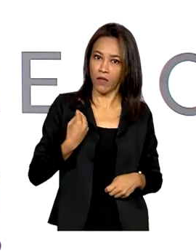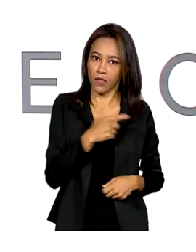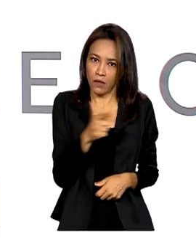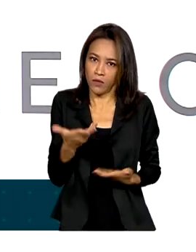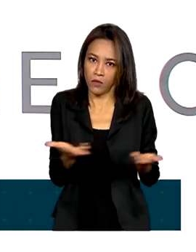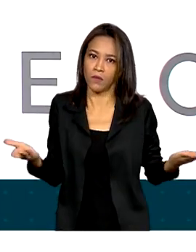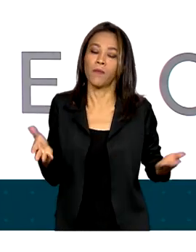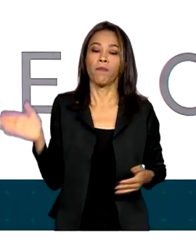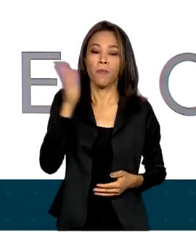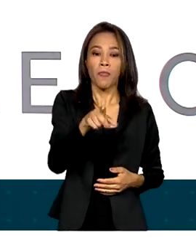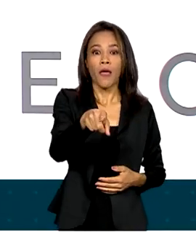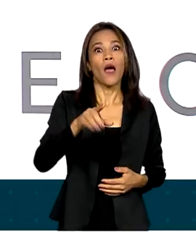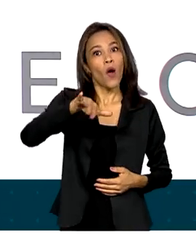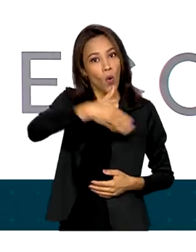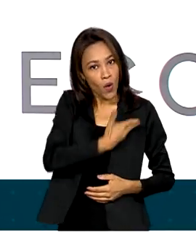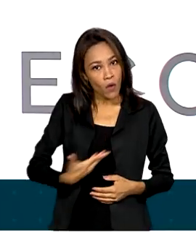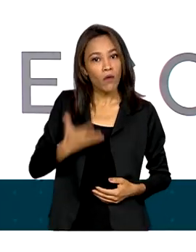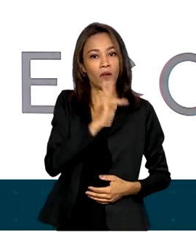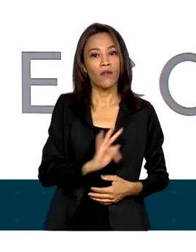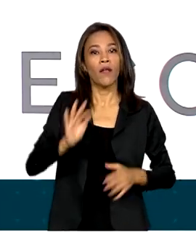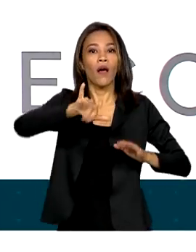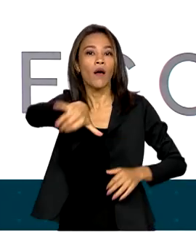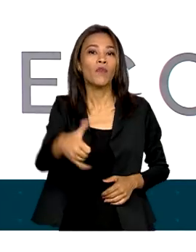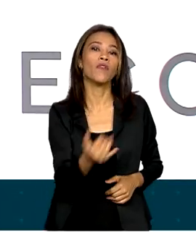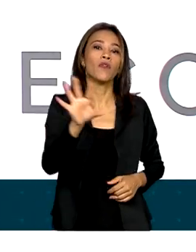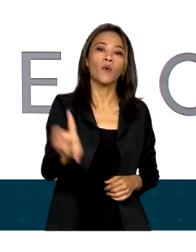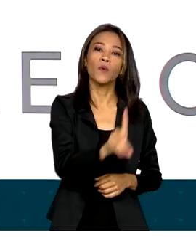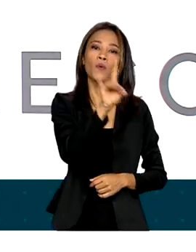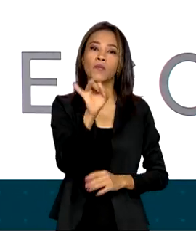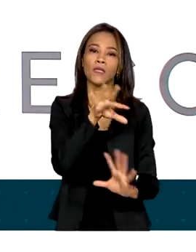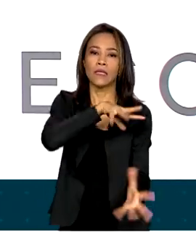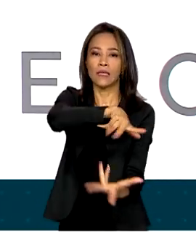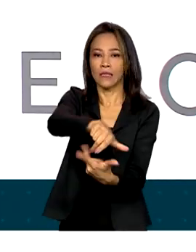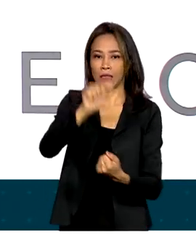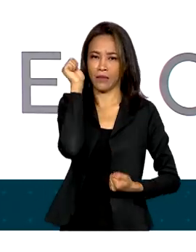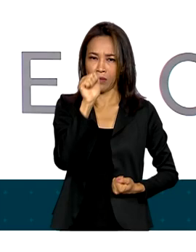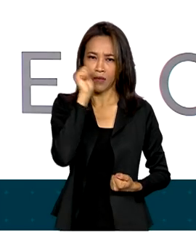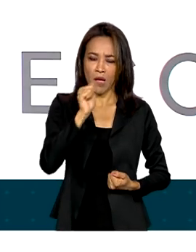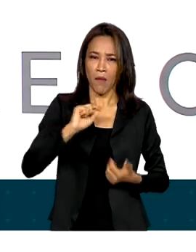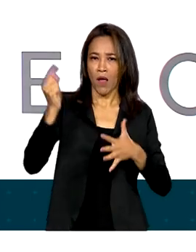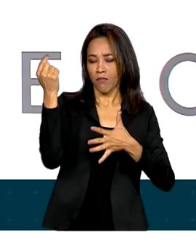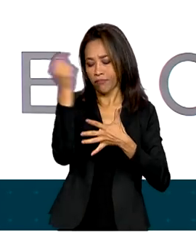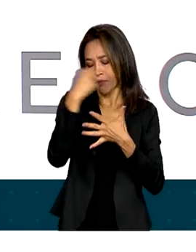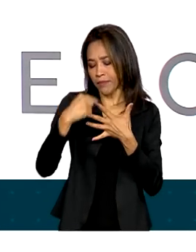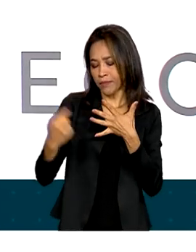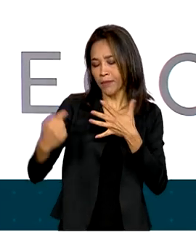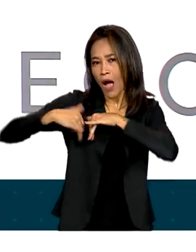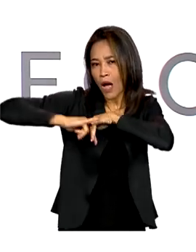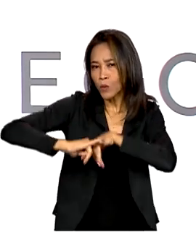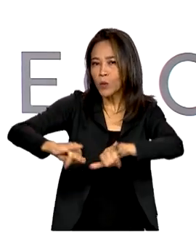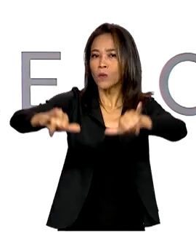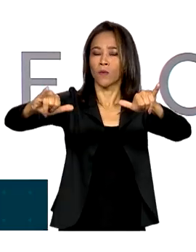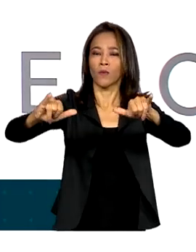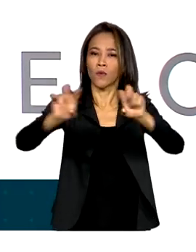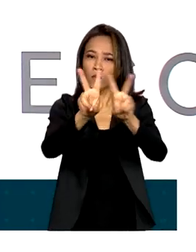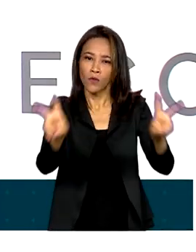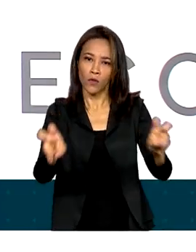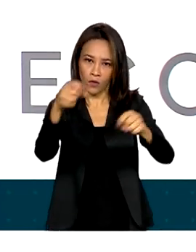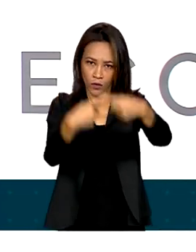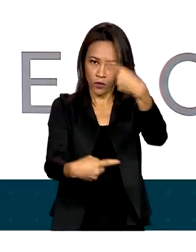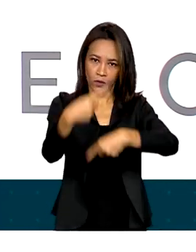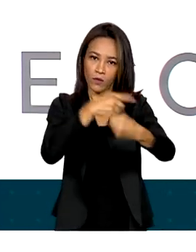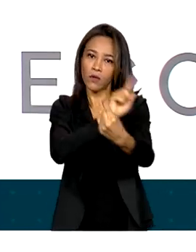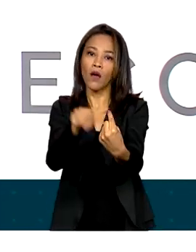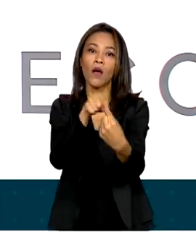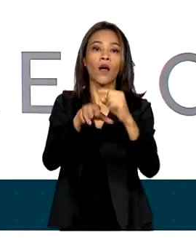celebração do Dia Internacional da Mulher para anunciar diversas ações e políticas públicas para garantir